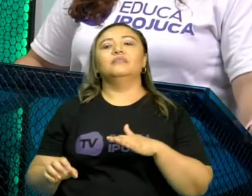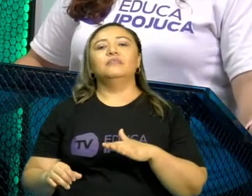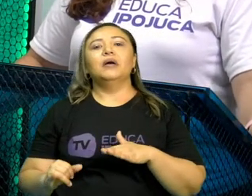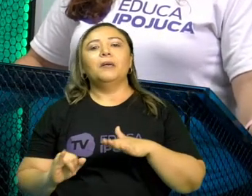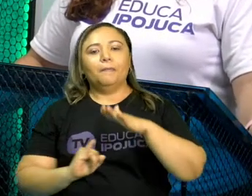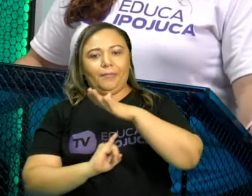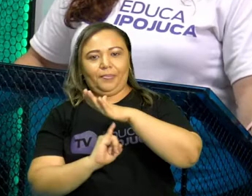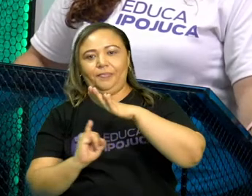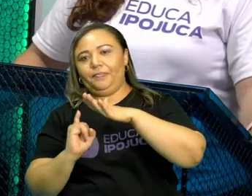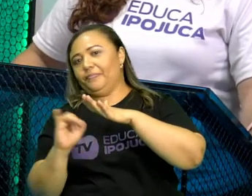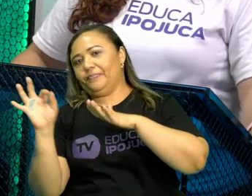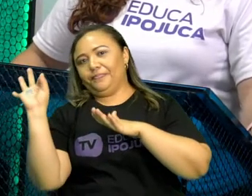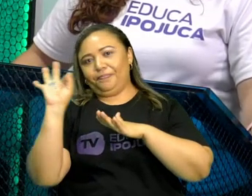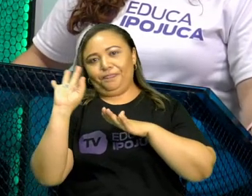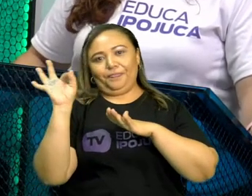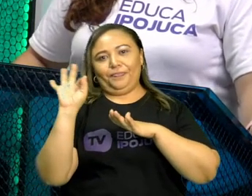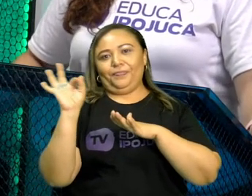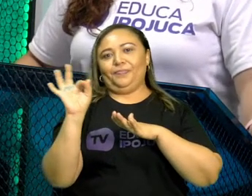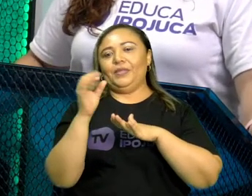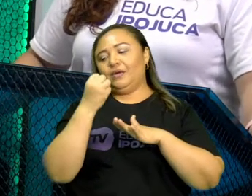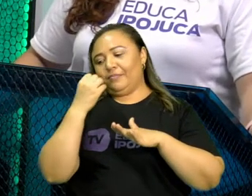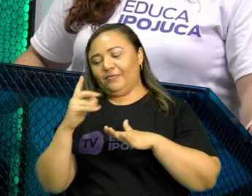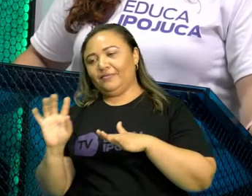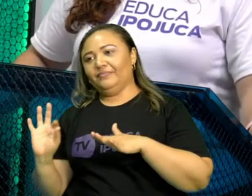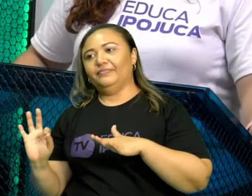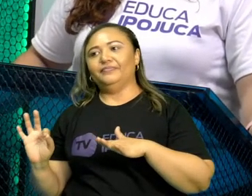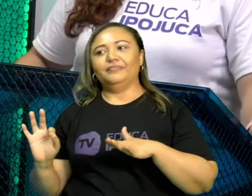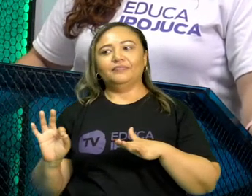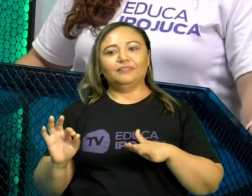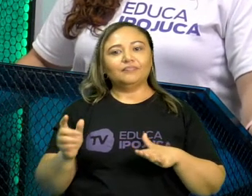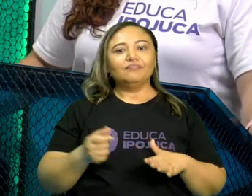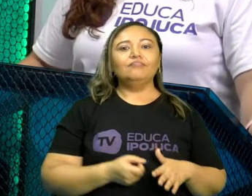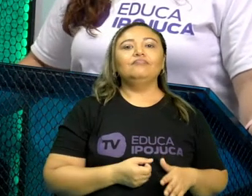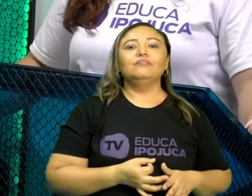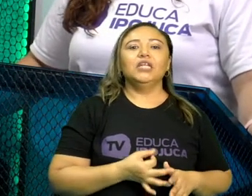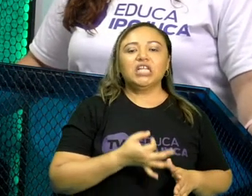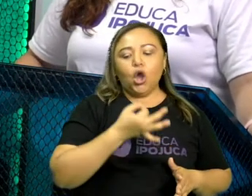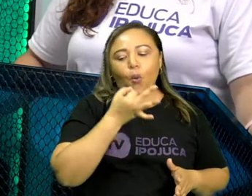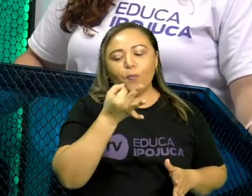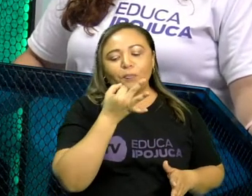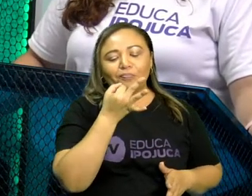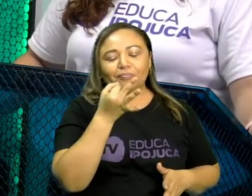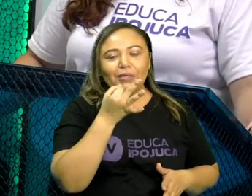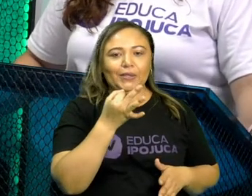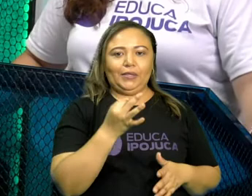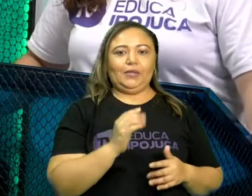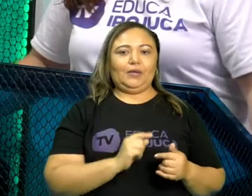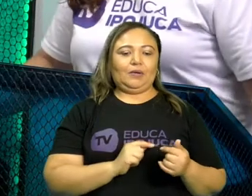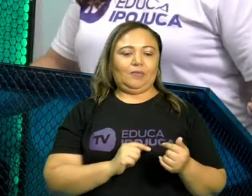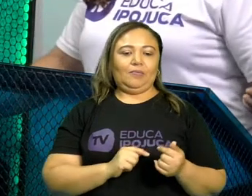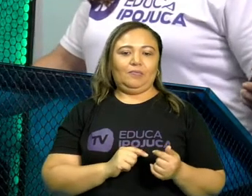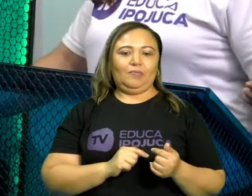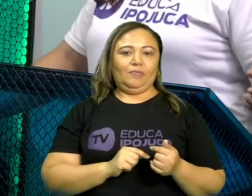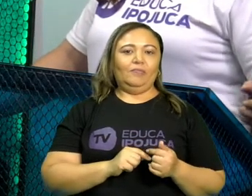nada bom. Então, o ponto de vista, a minha opinião vai depender de que lado eu estou da história.